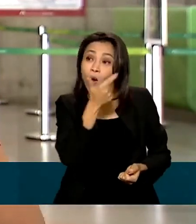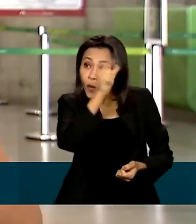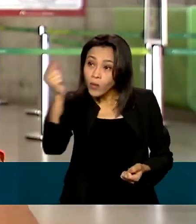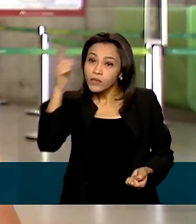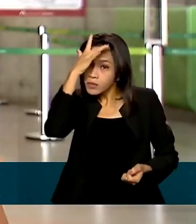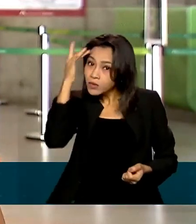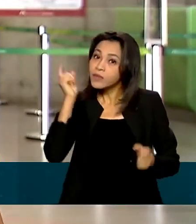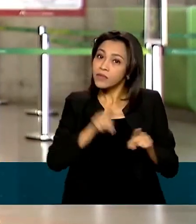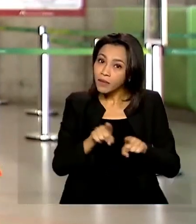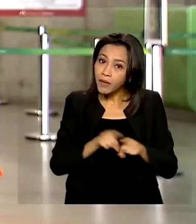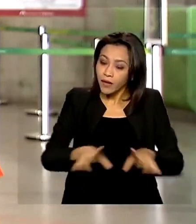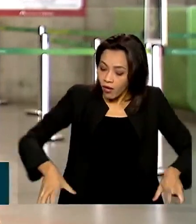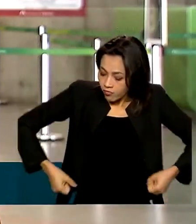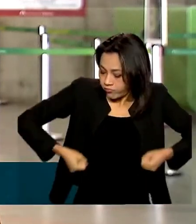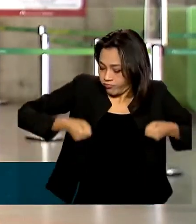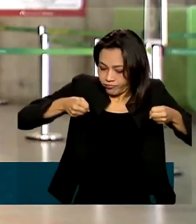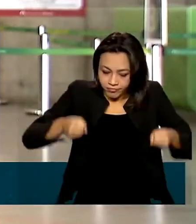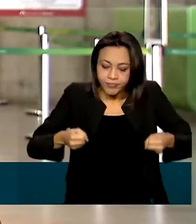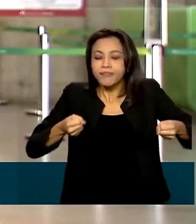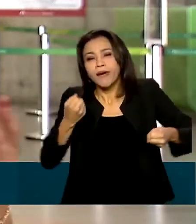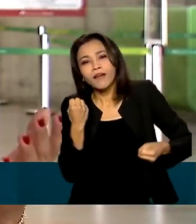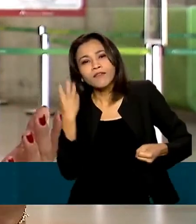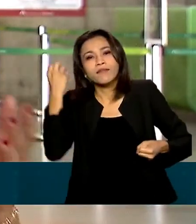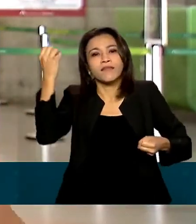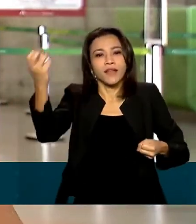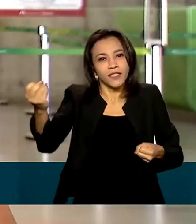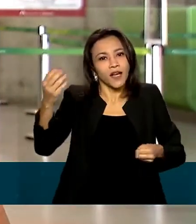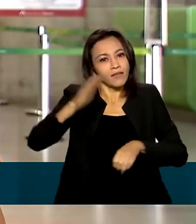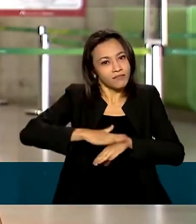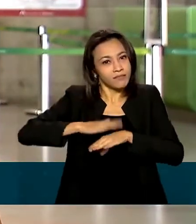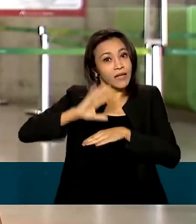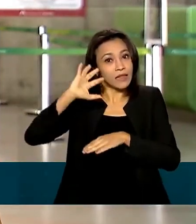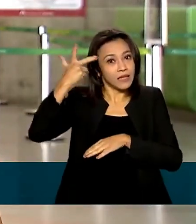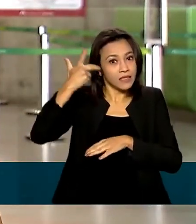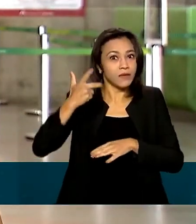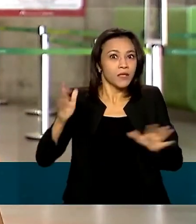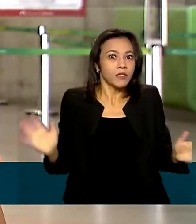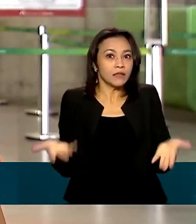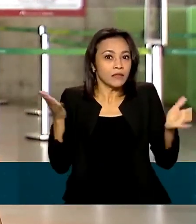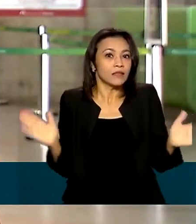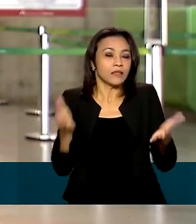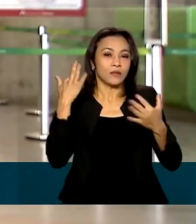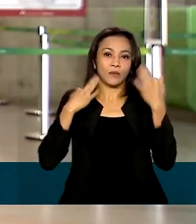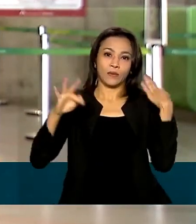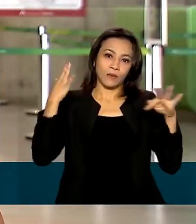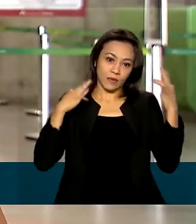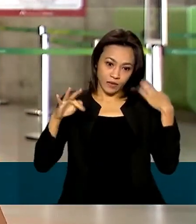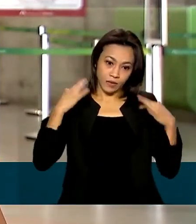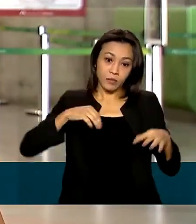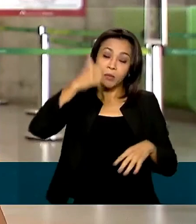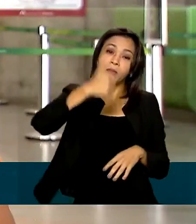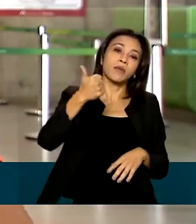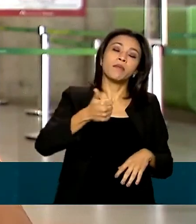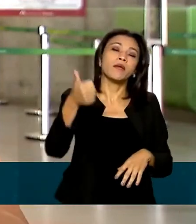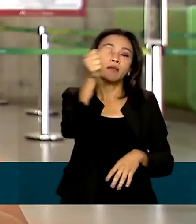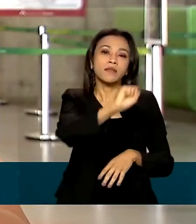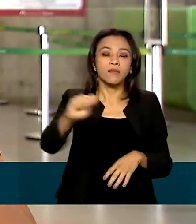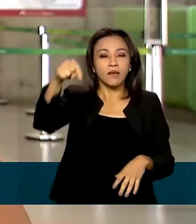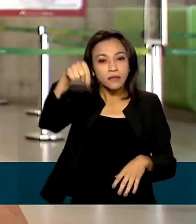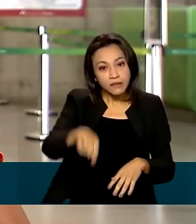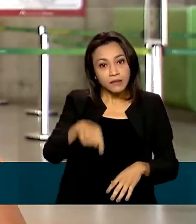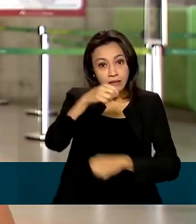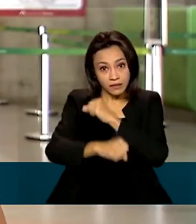armário para curtir o merecido descanso. Decisão que aqueceu o setor turístico. No primeiro semestre deste ano, o